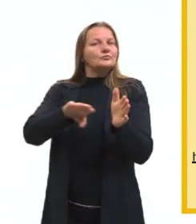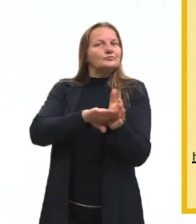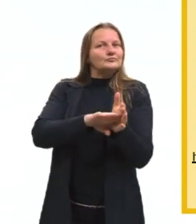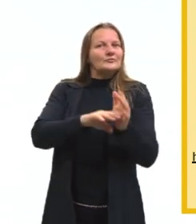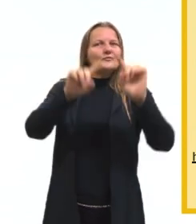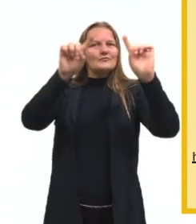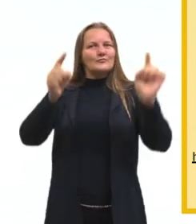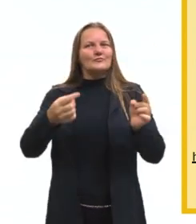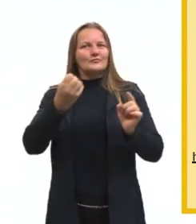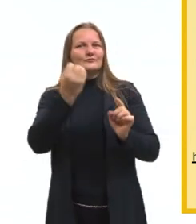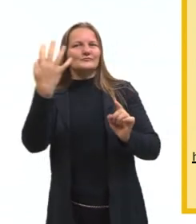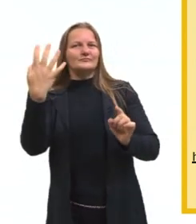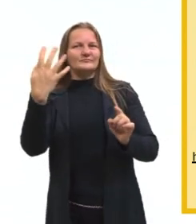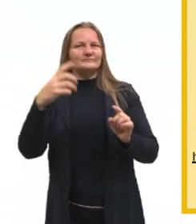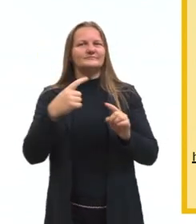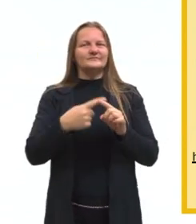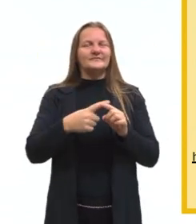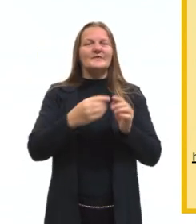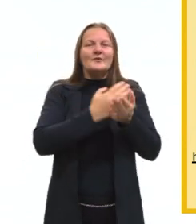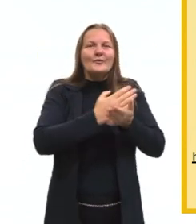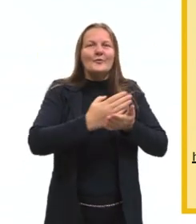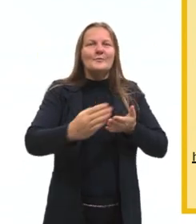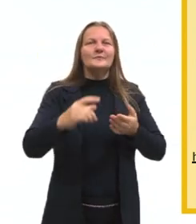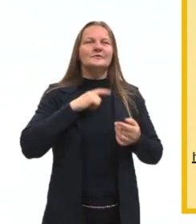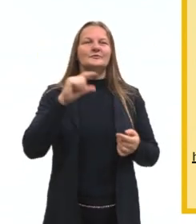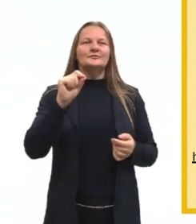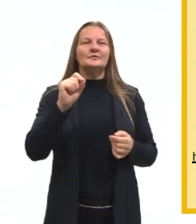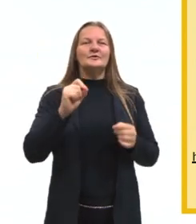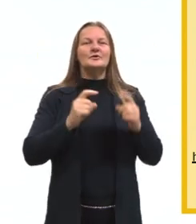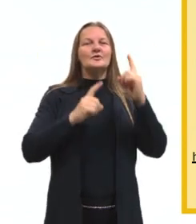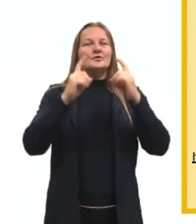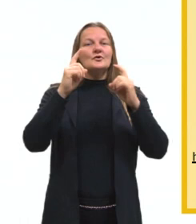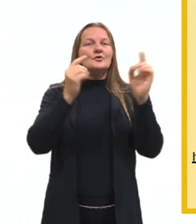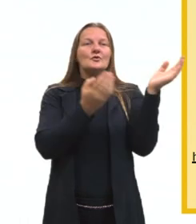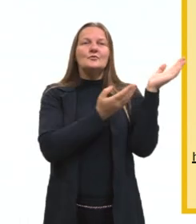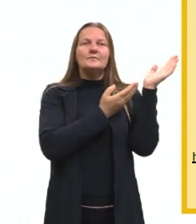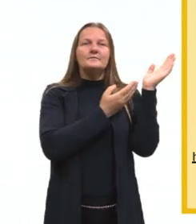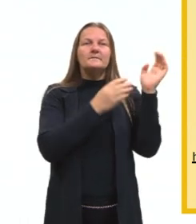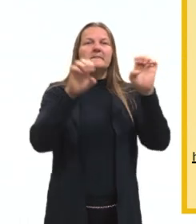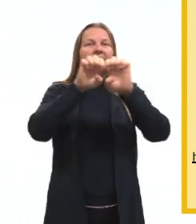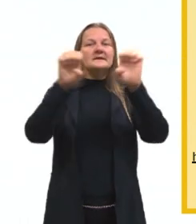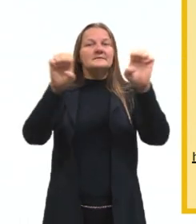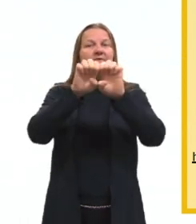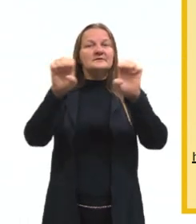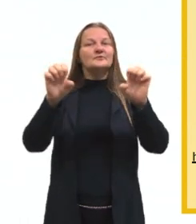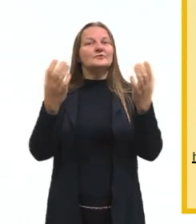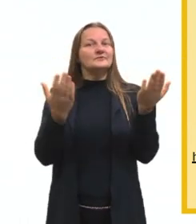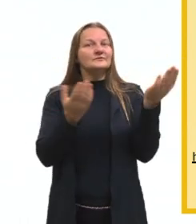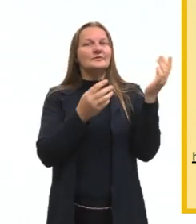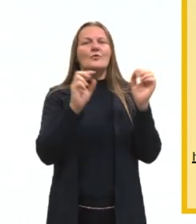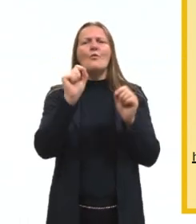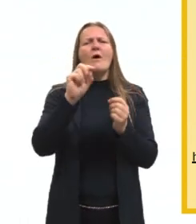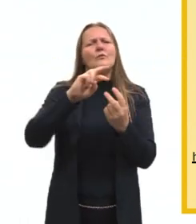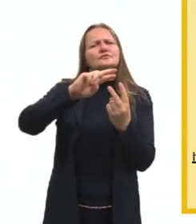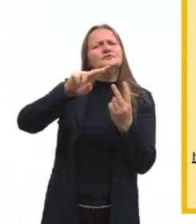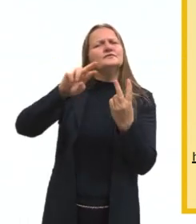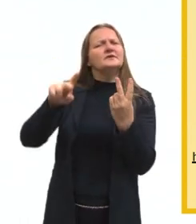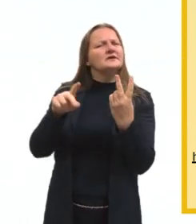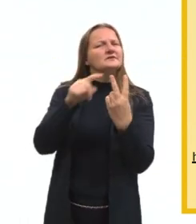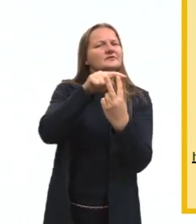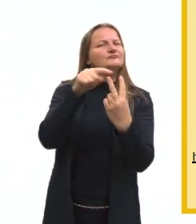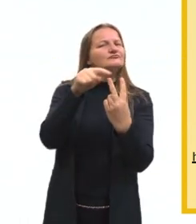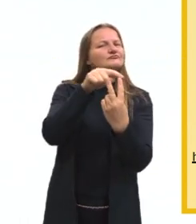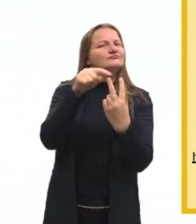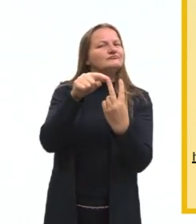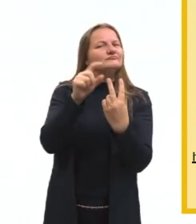produtos notáveis, iniciando, então, pelas expressões e equações. Qual é a diferença destes